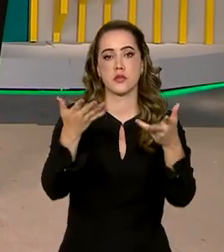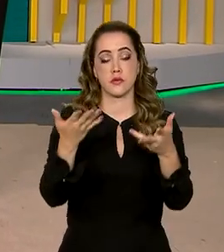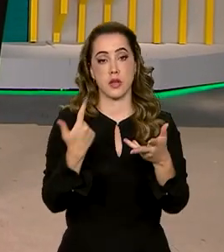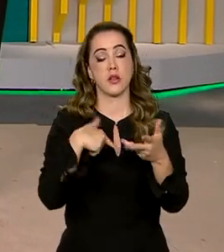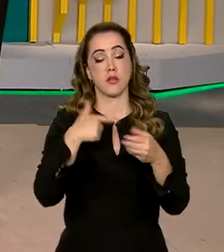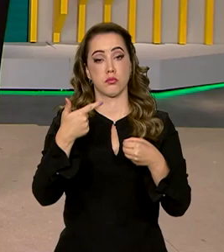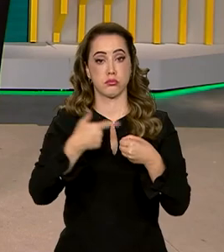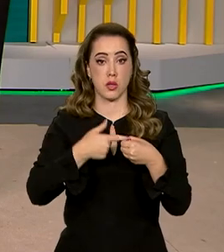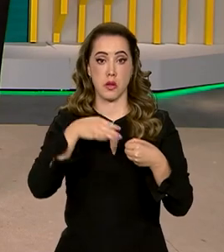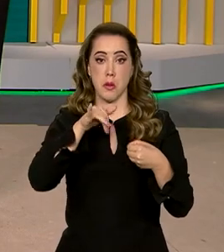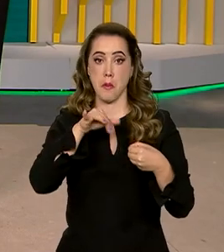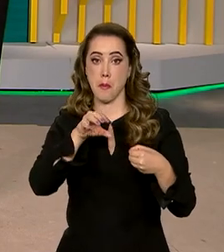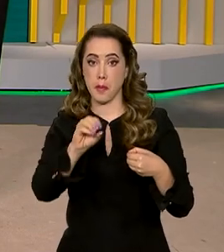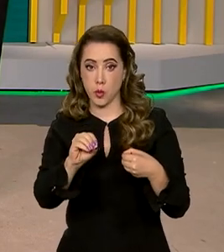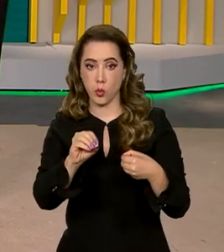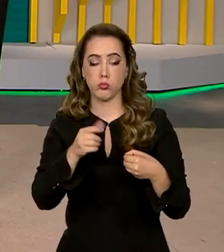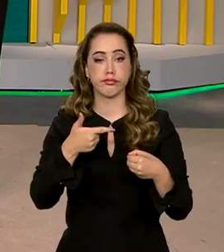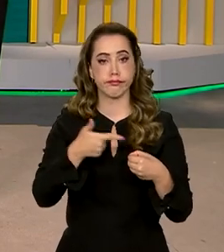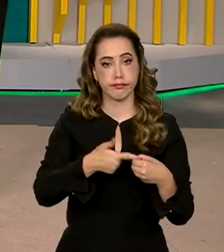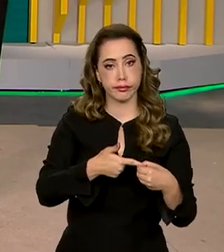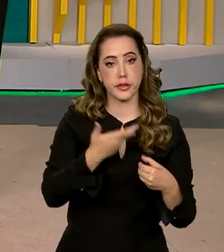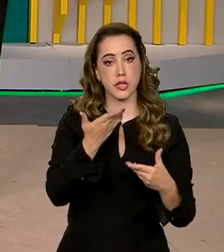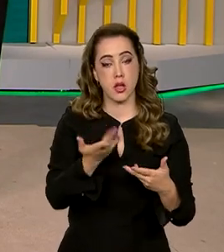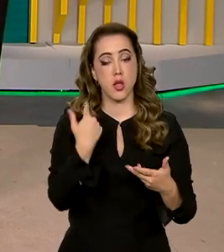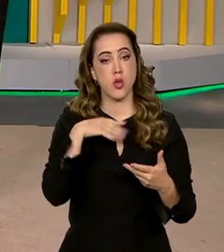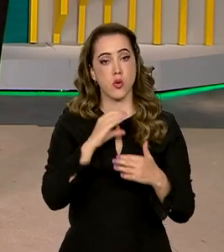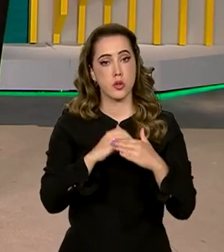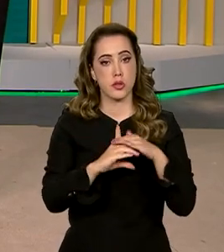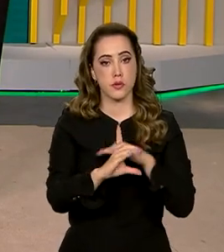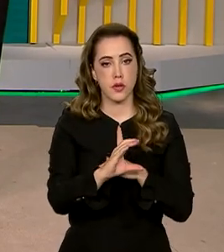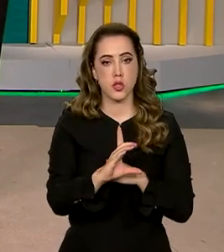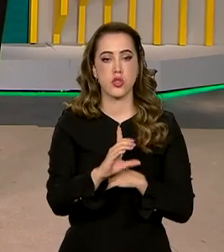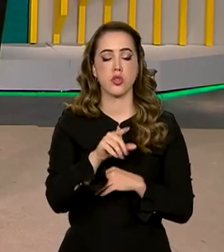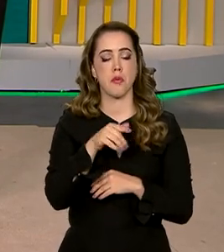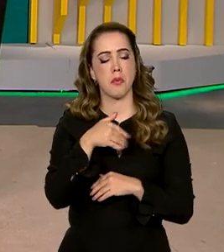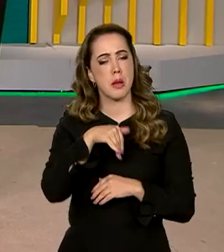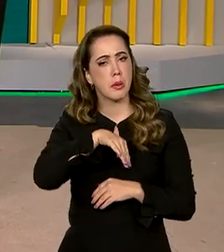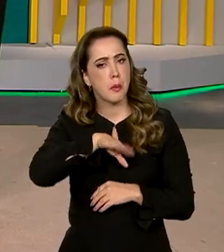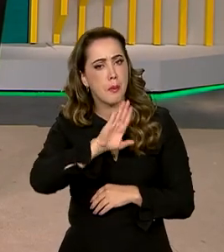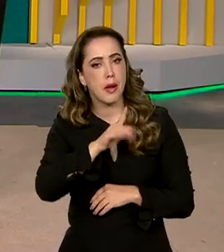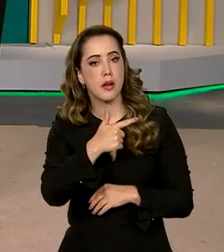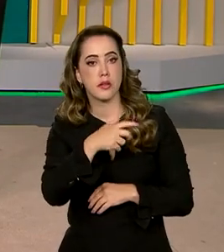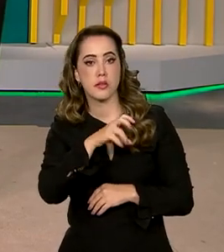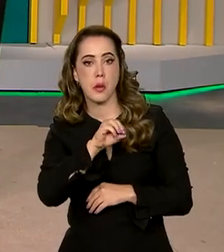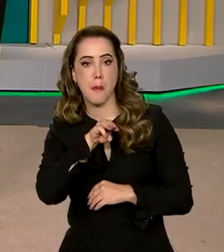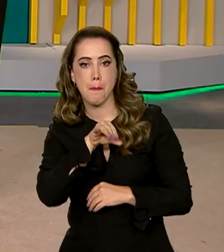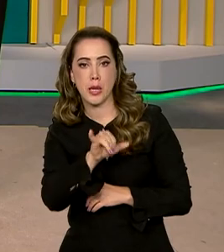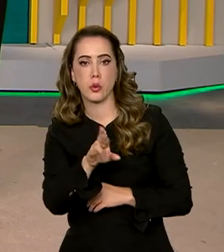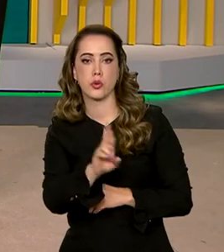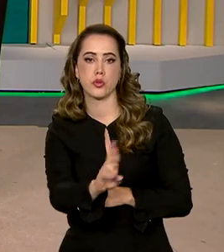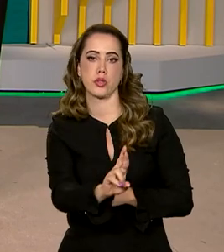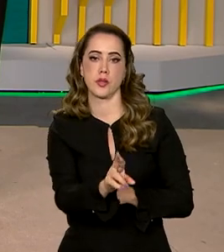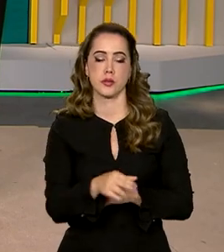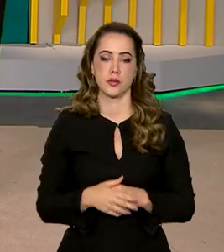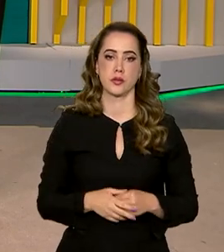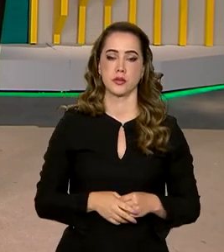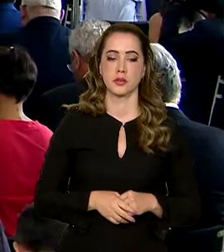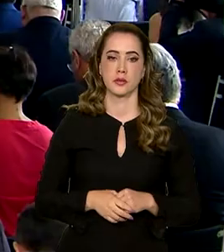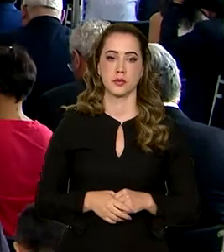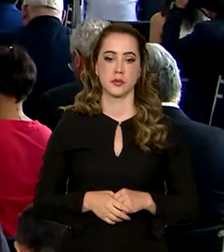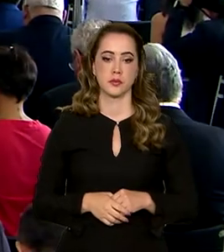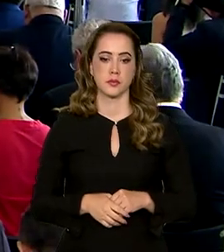incentivar a produção de biocombustíveis. Os investimentos previstos passam de 250 bilhões de reais.